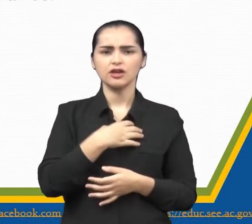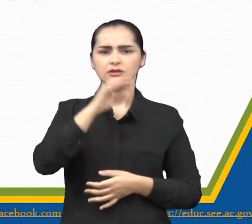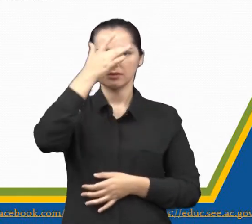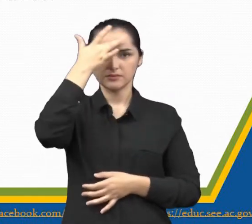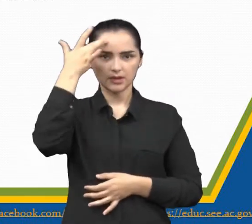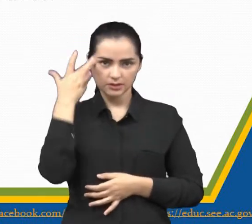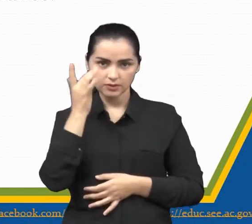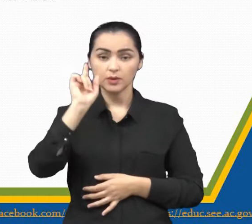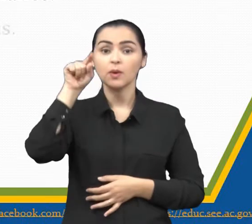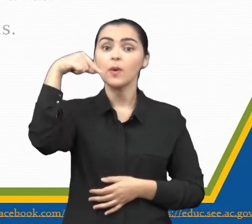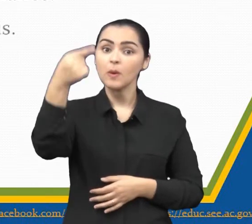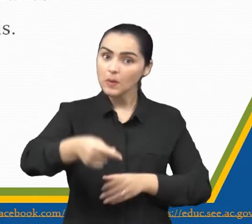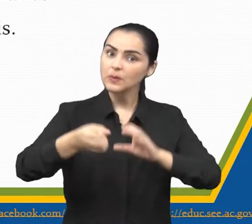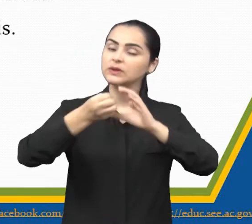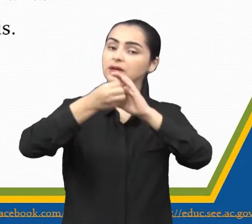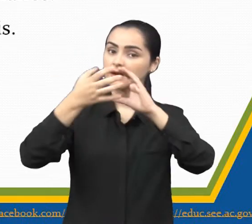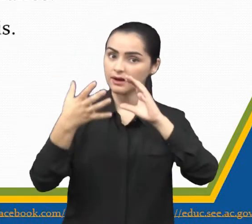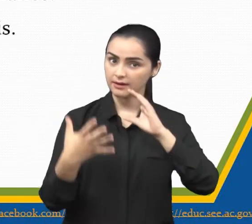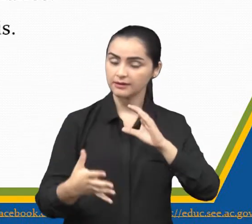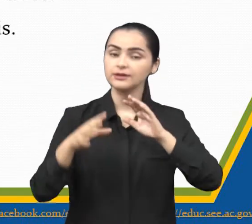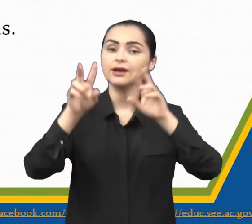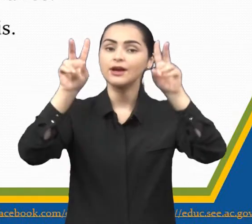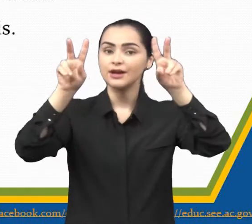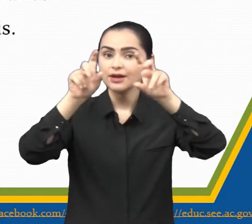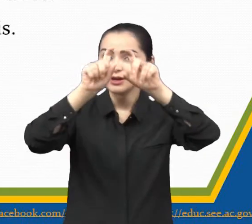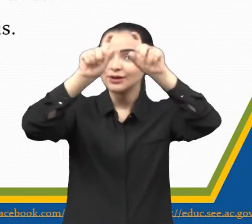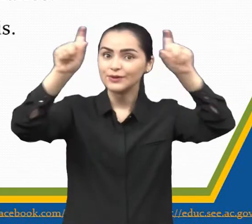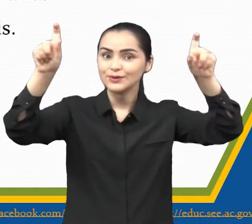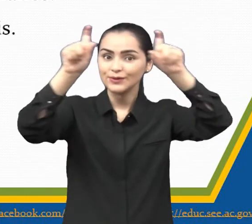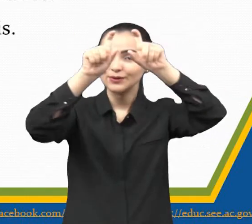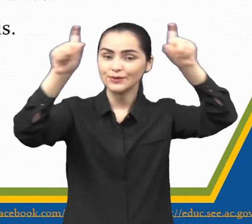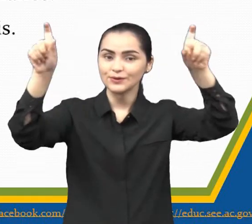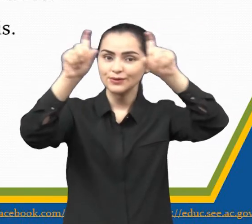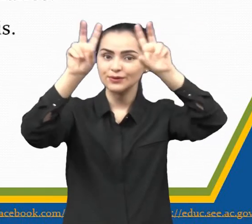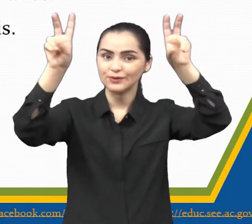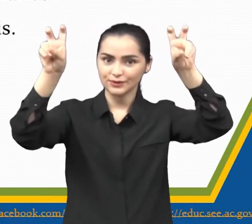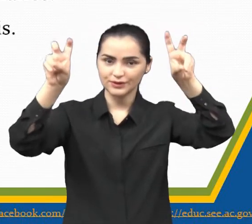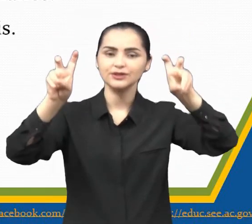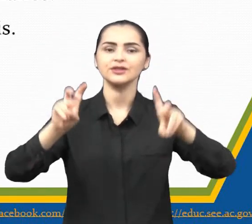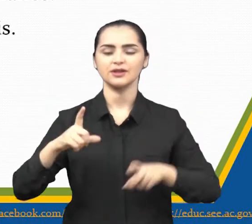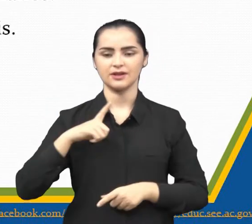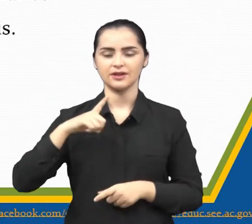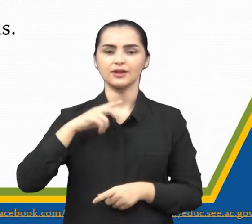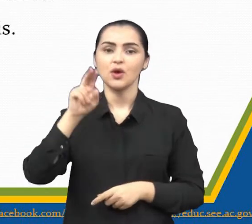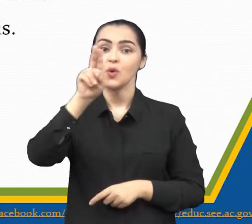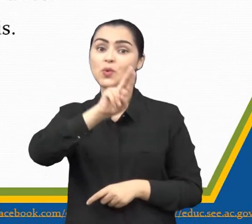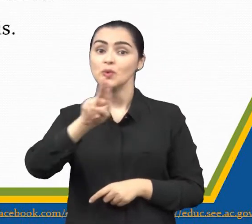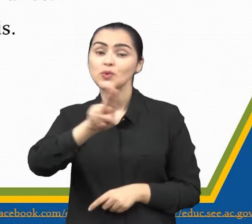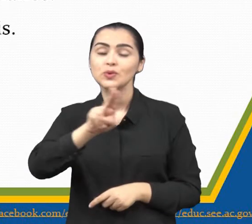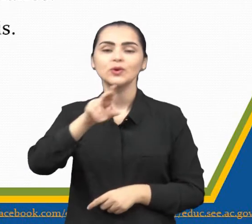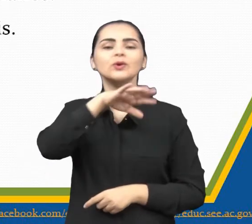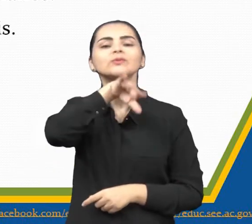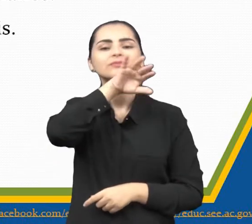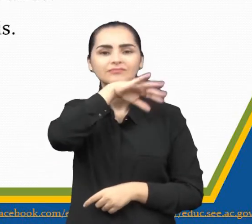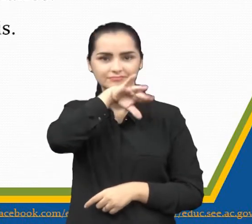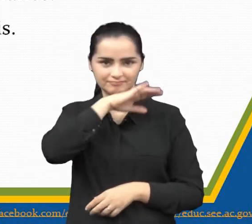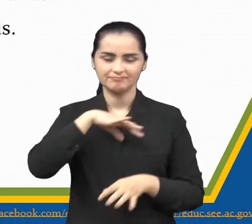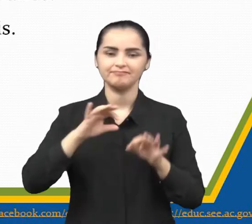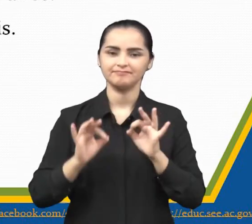Outra característica da fábula é que no título, geralmente se destaca os nomes de animais, tá?